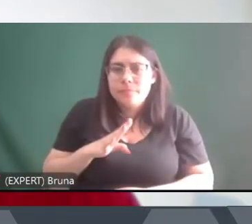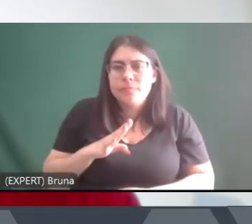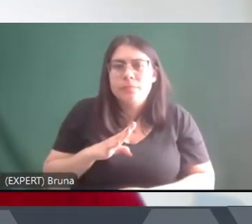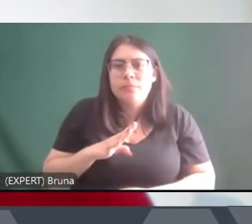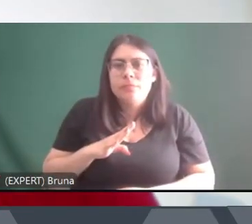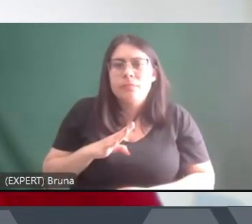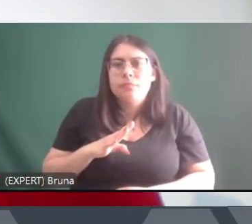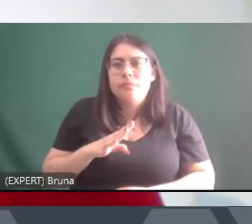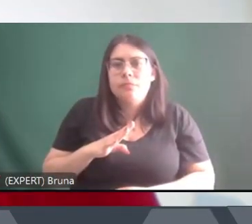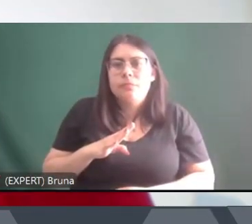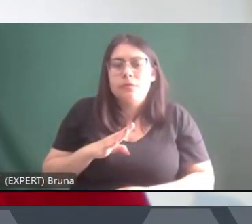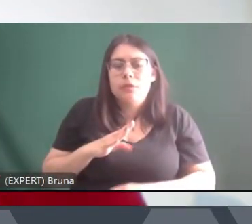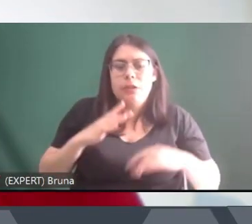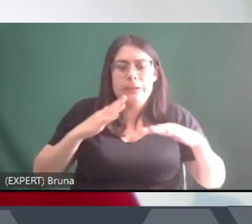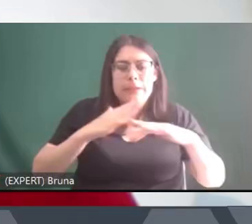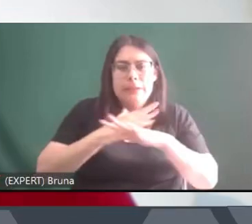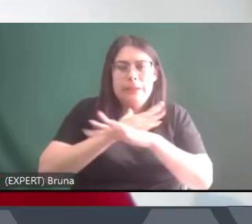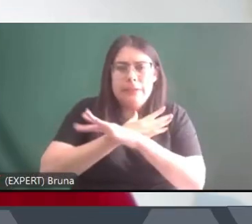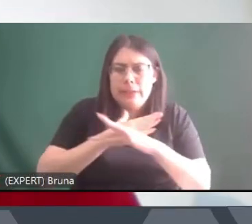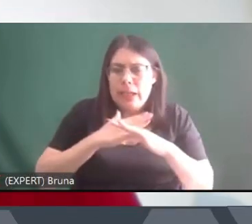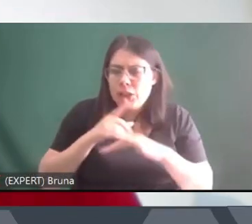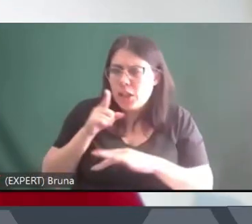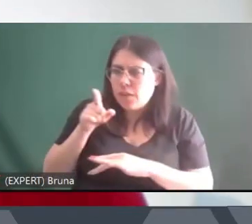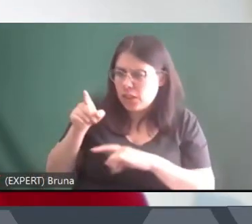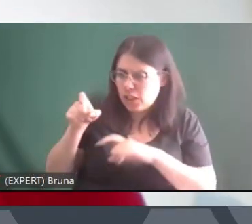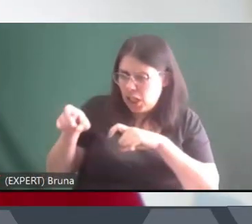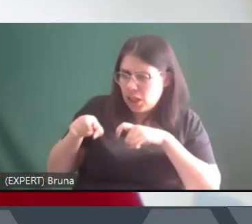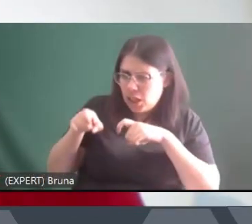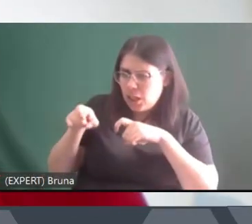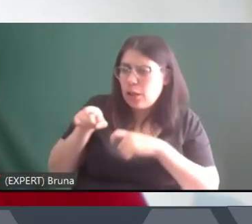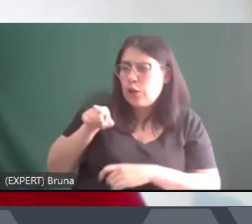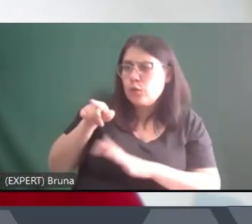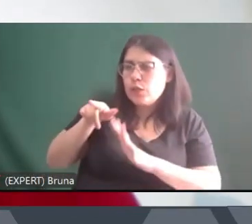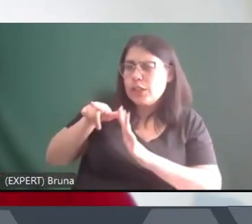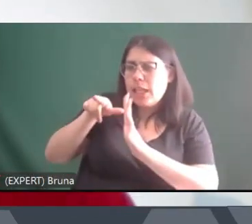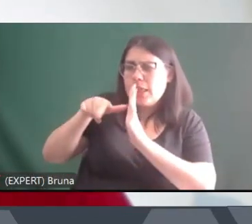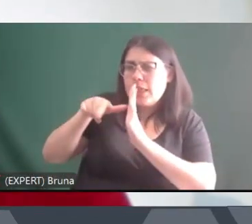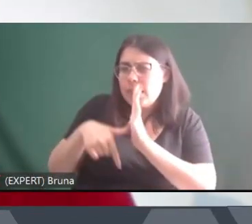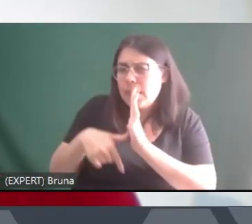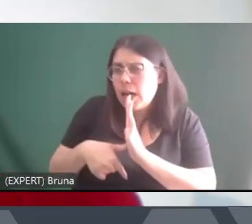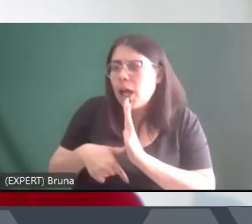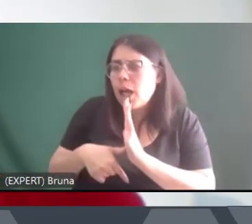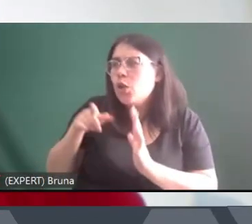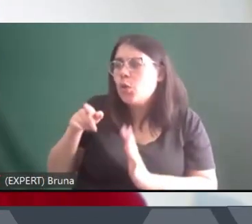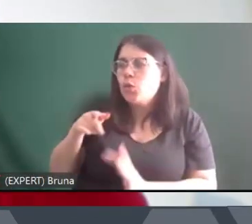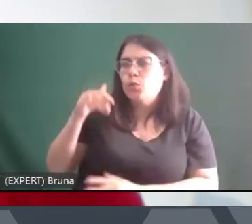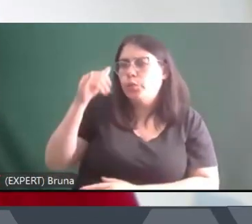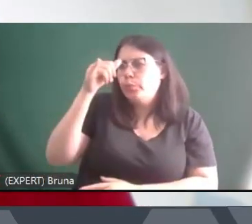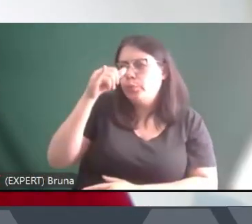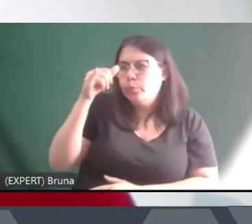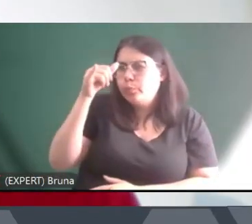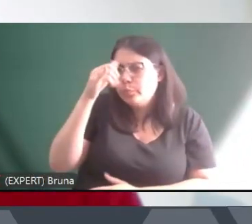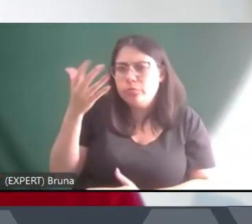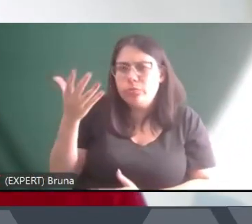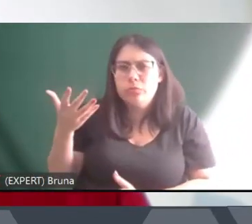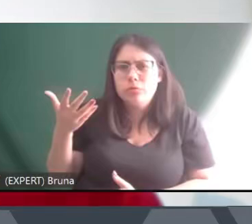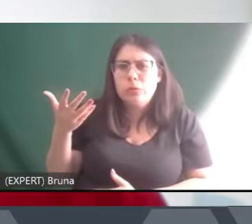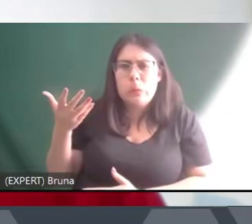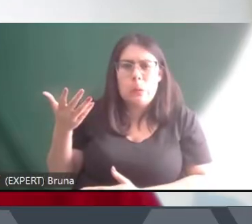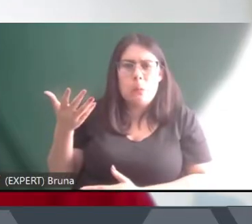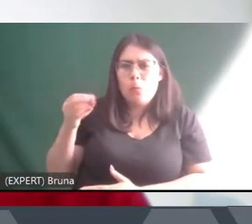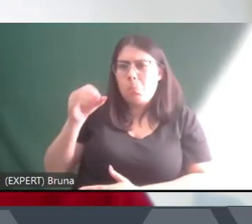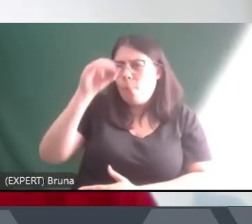sinônimo de atraso, visto na cidade como sinônimo de ignorância, sinônimo de pessoas que seriam